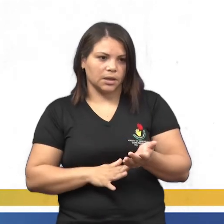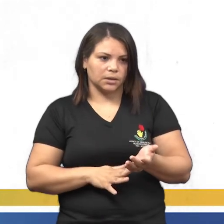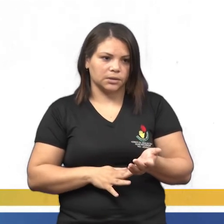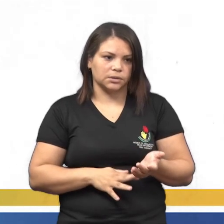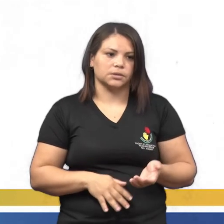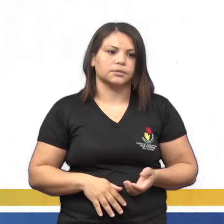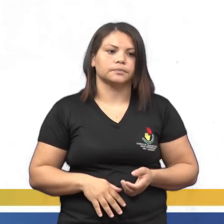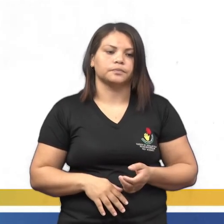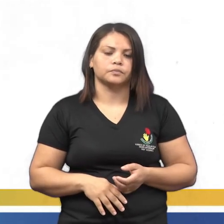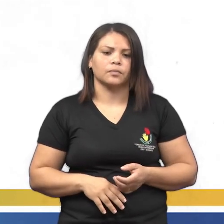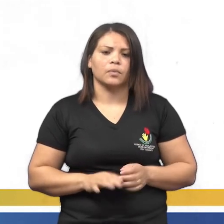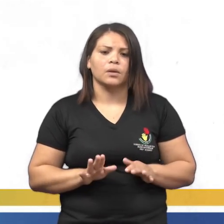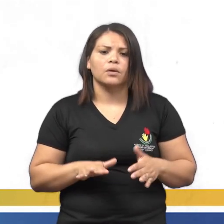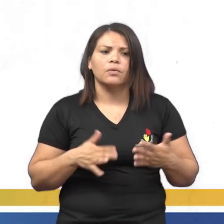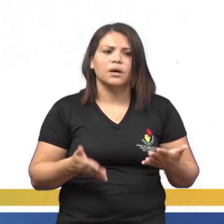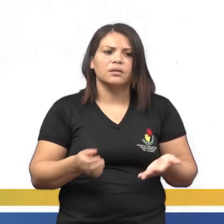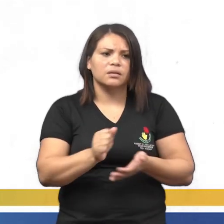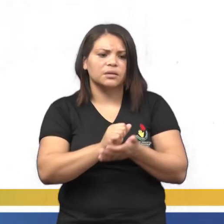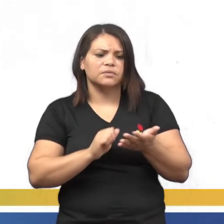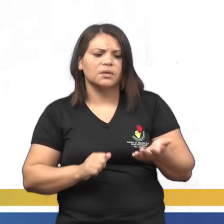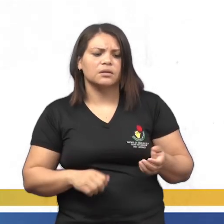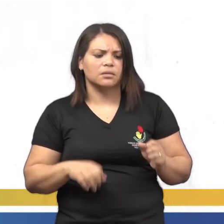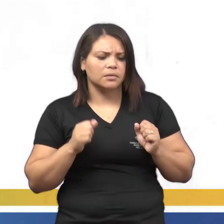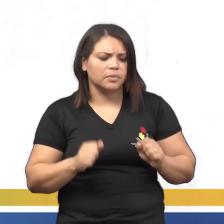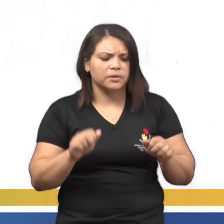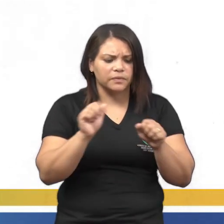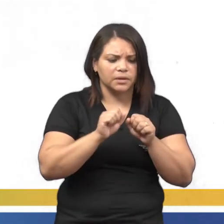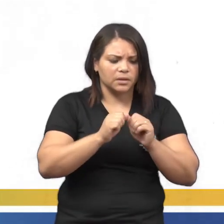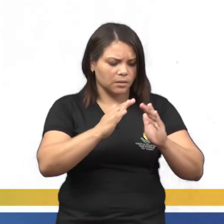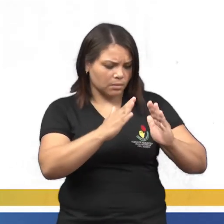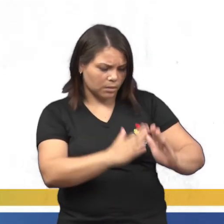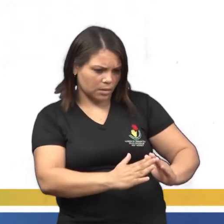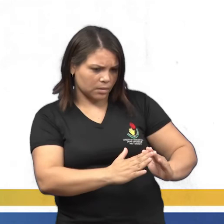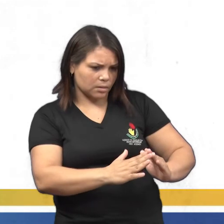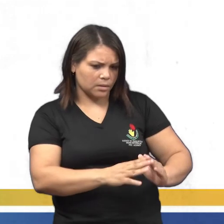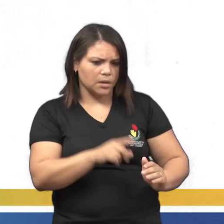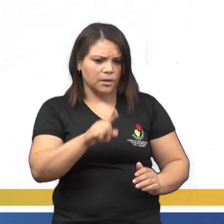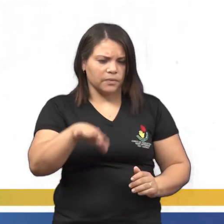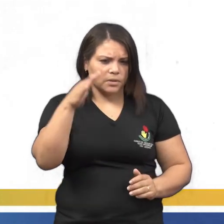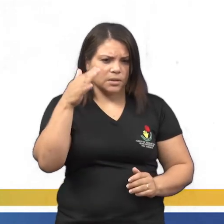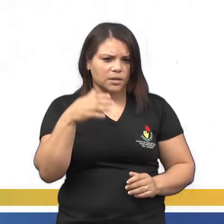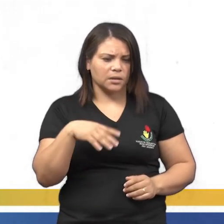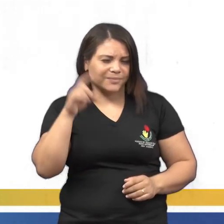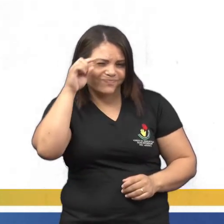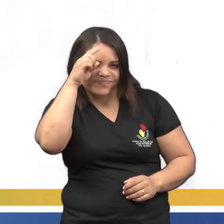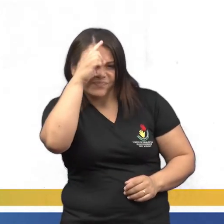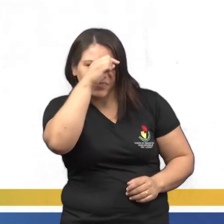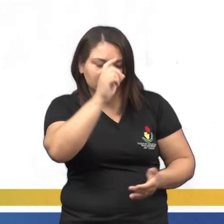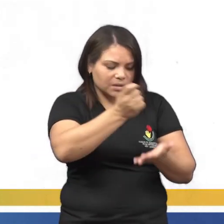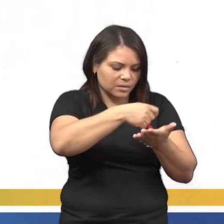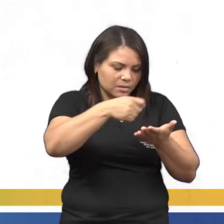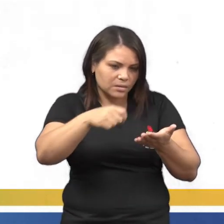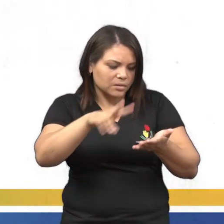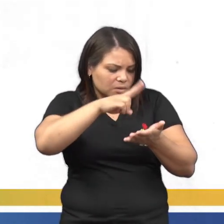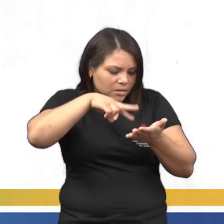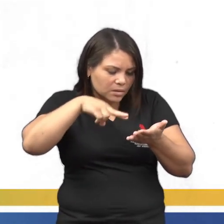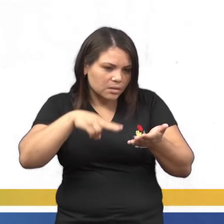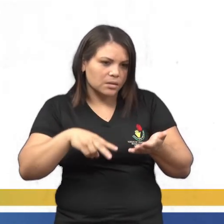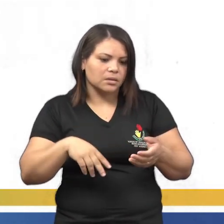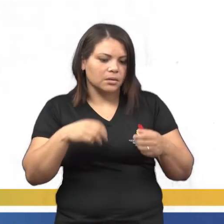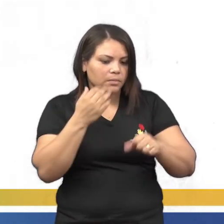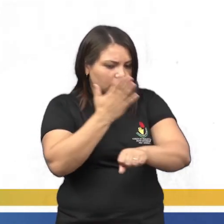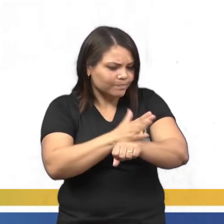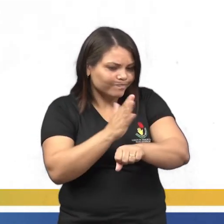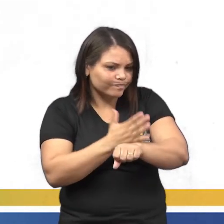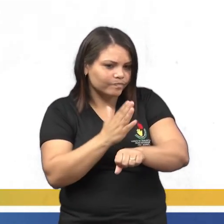Atividades complementares, né? Quais são as atividades que você pode estar fazendo aí na sua casa? Você que tem dificuldade na leitura e na escrita, né? Para poder